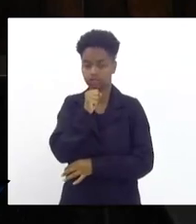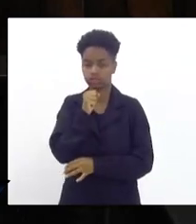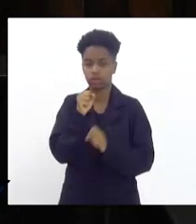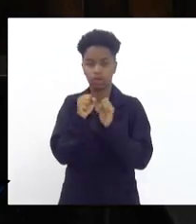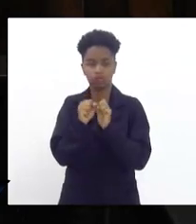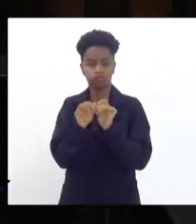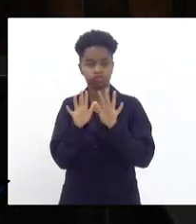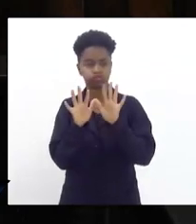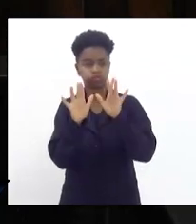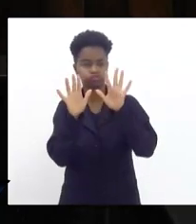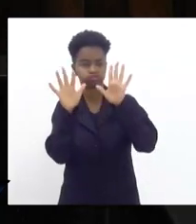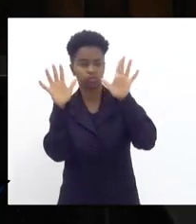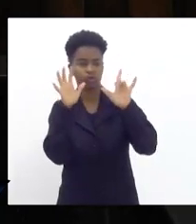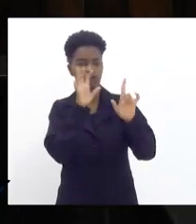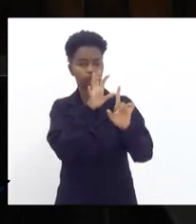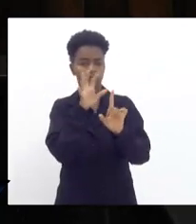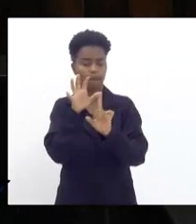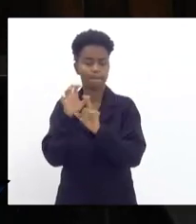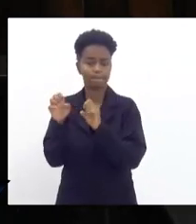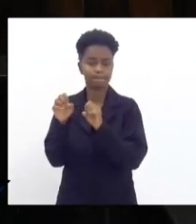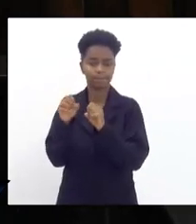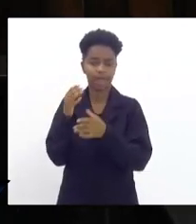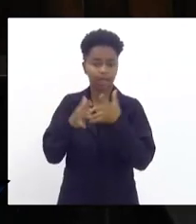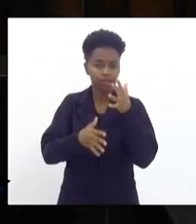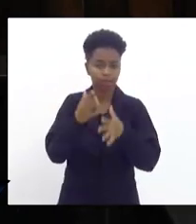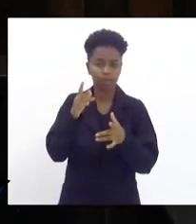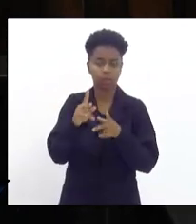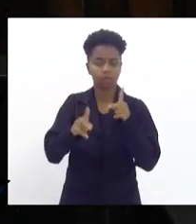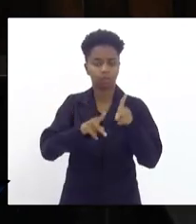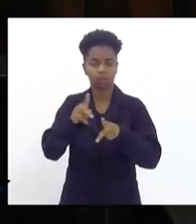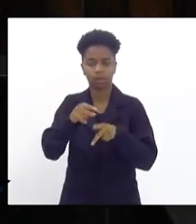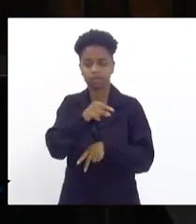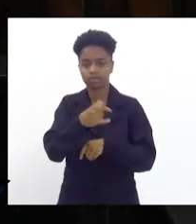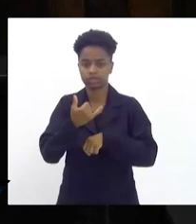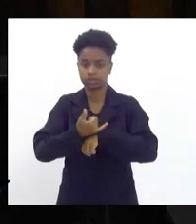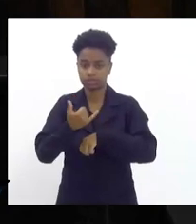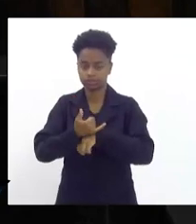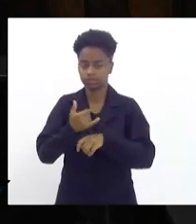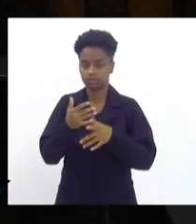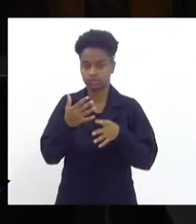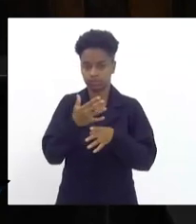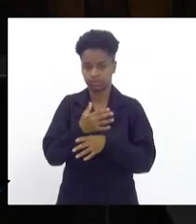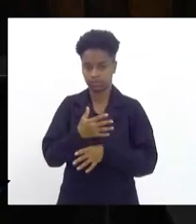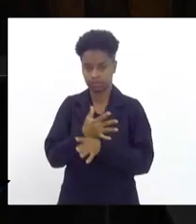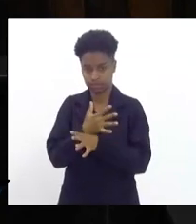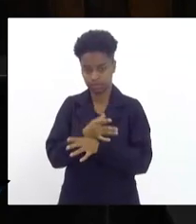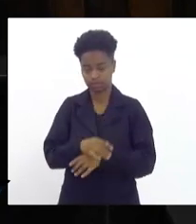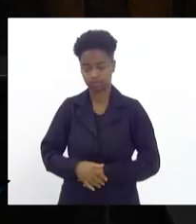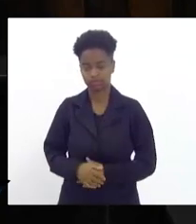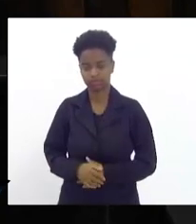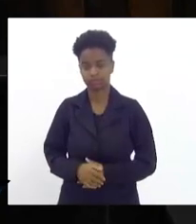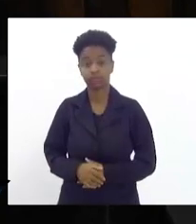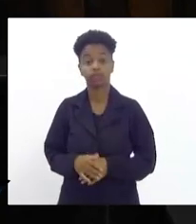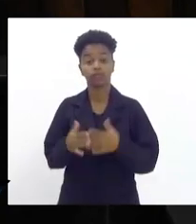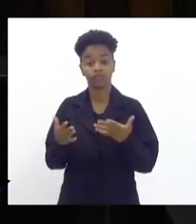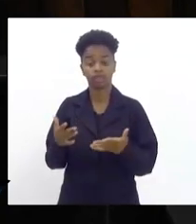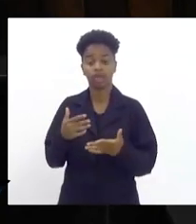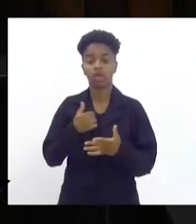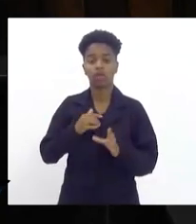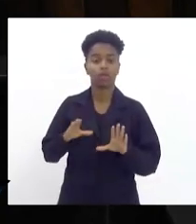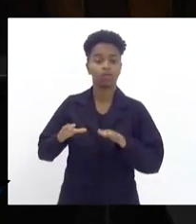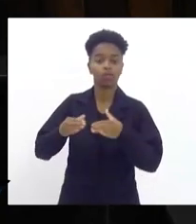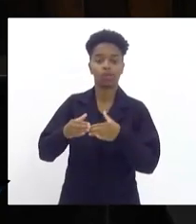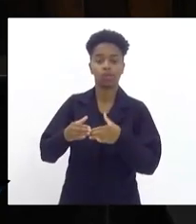e atormentou a nossa cidade de Volta Redonda. E como presidente da Comissão de Saneamento Ambiental